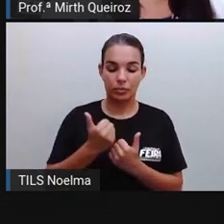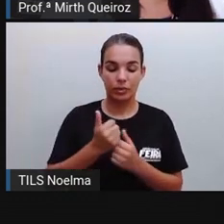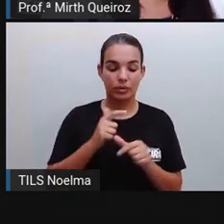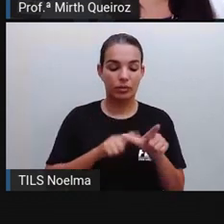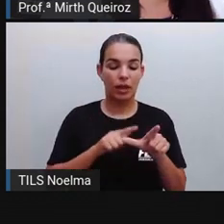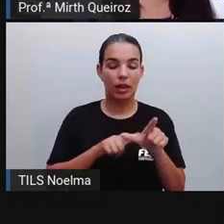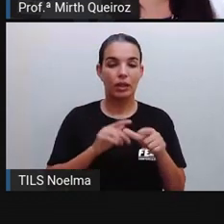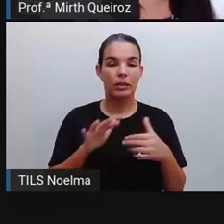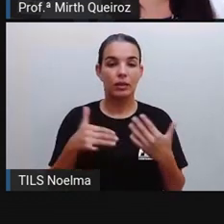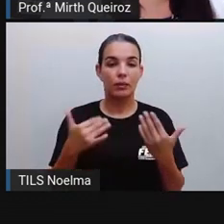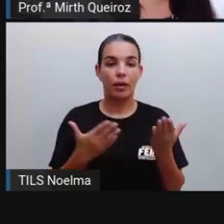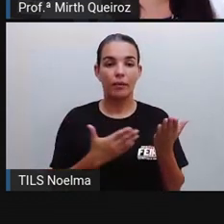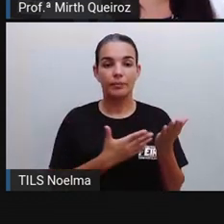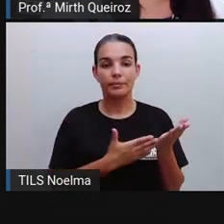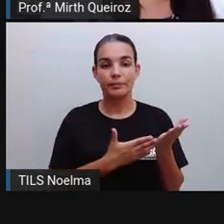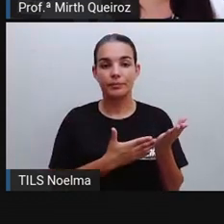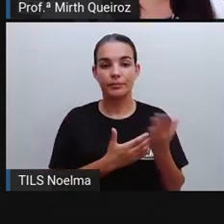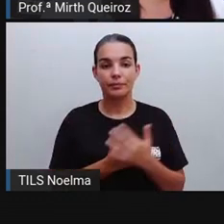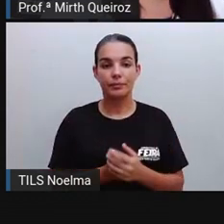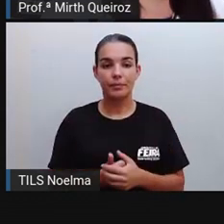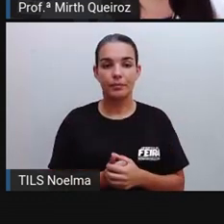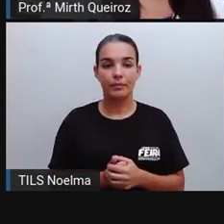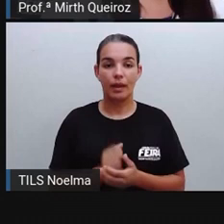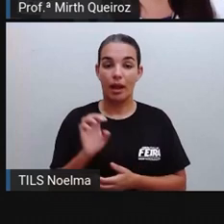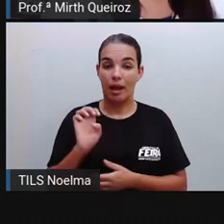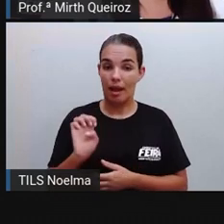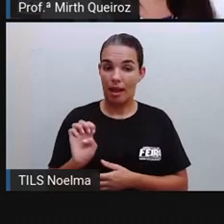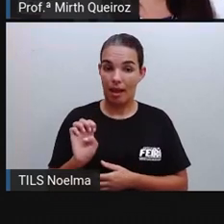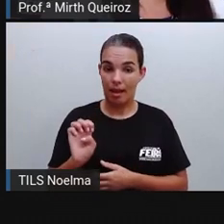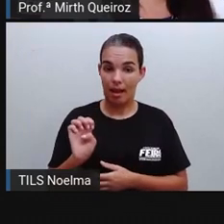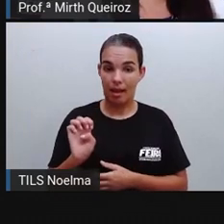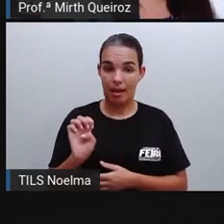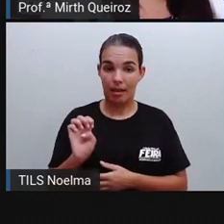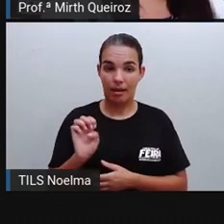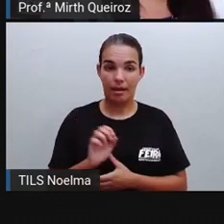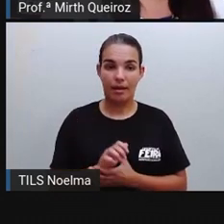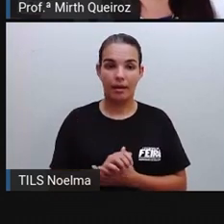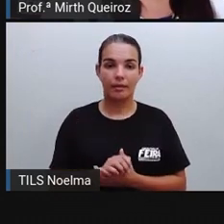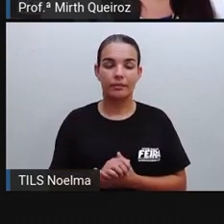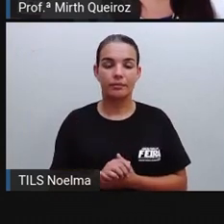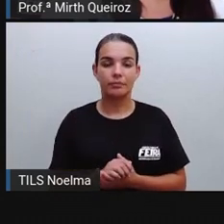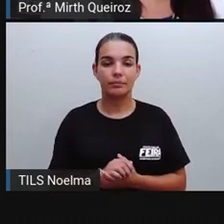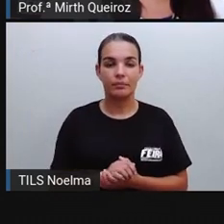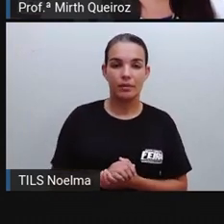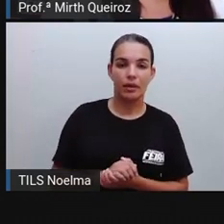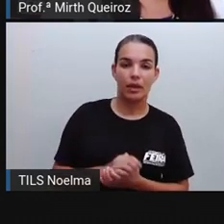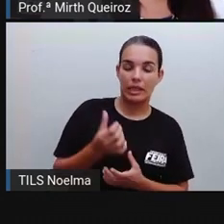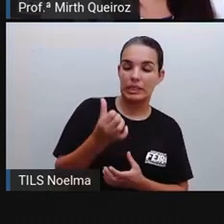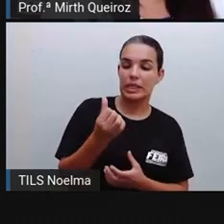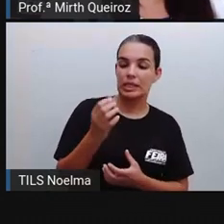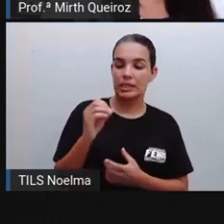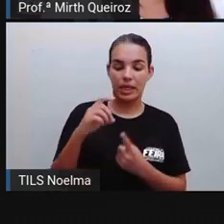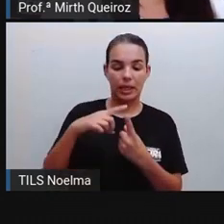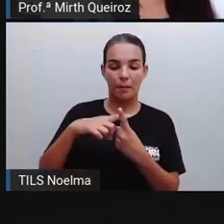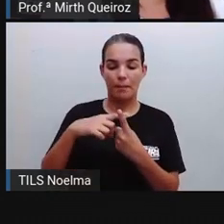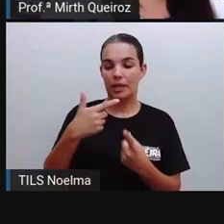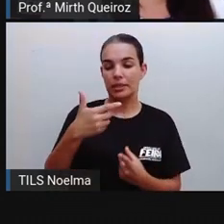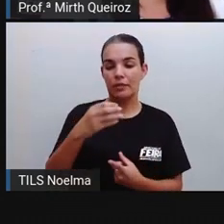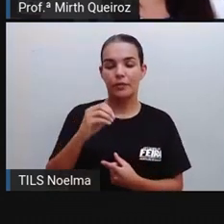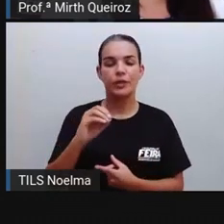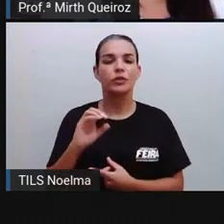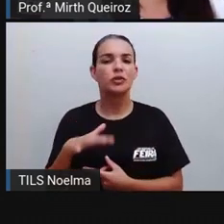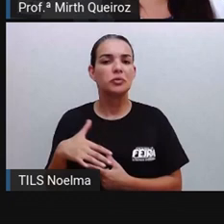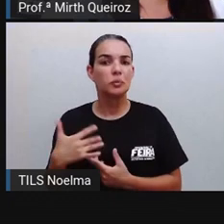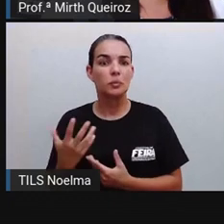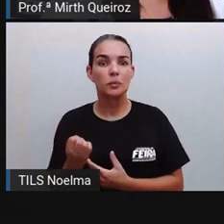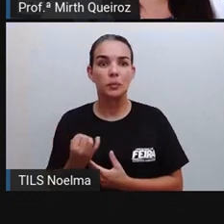Qual a letra escondida aí no número 9? A letra E. 60 mais 20. Quanto